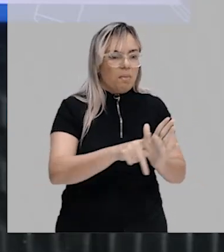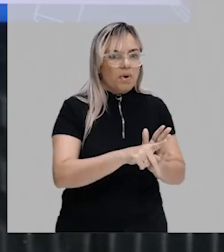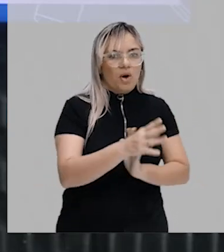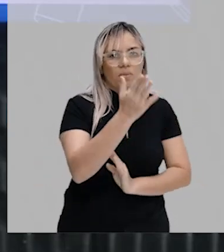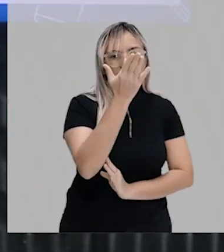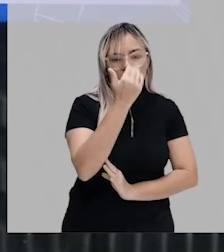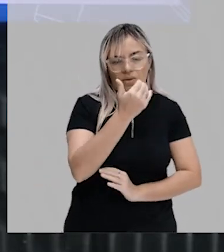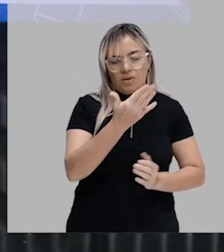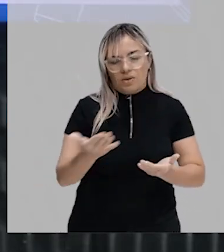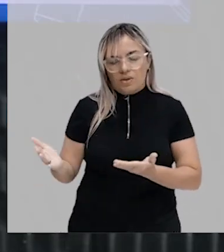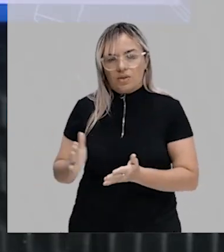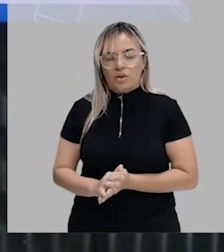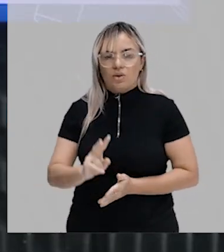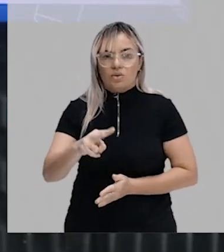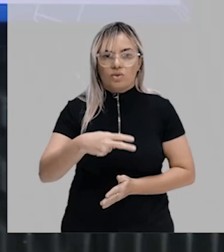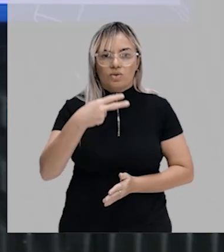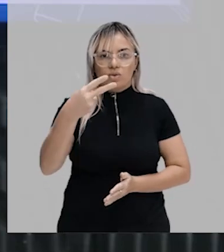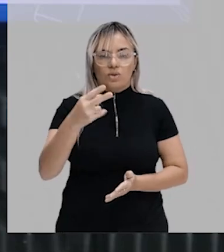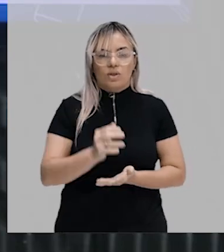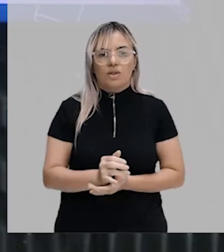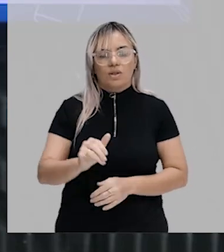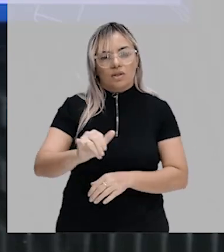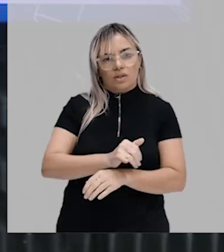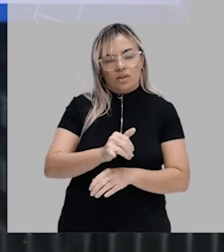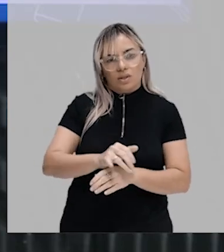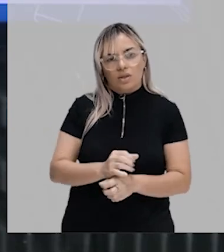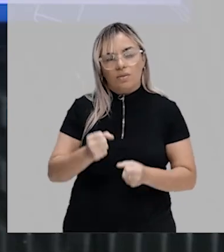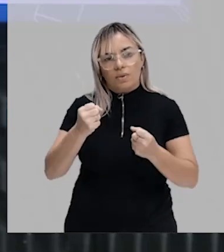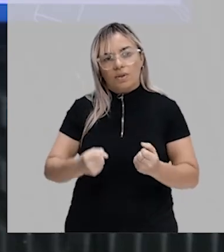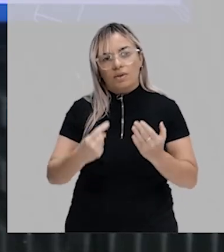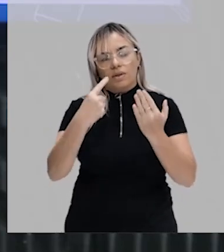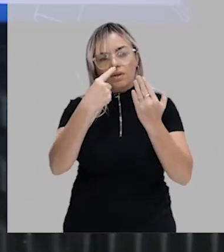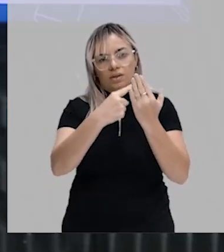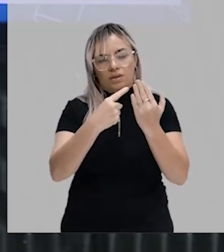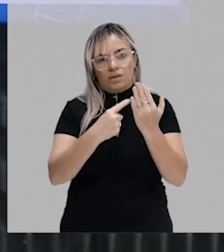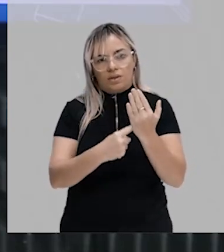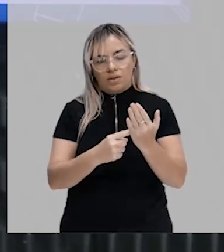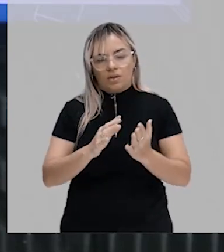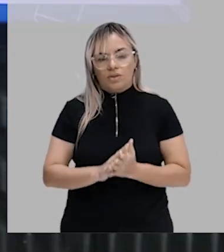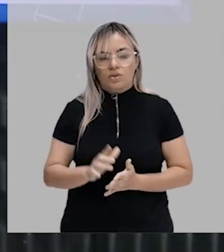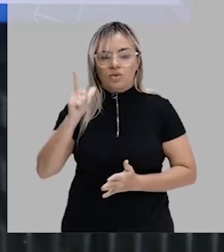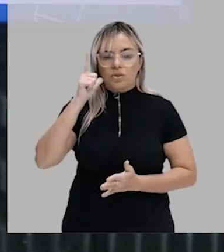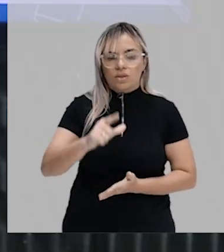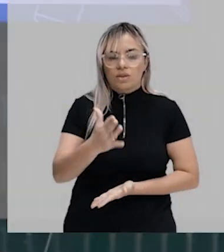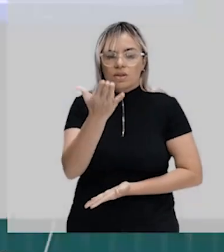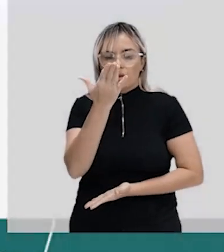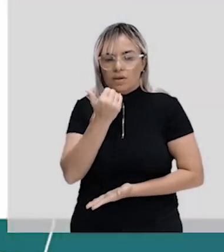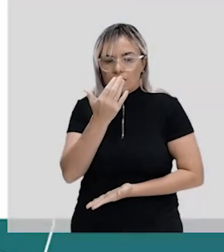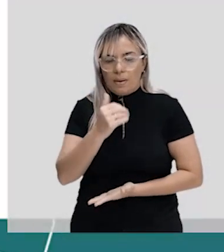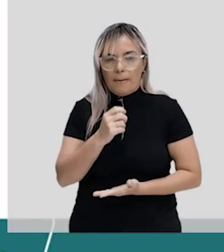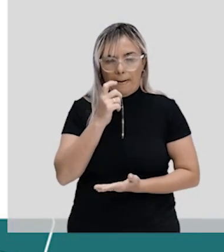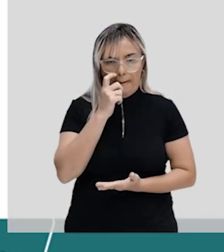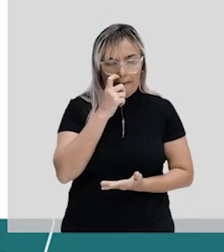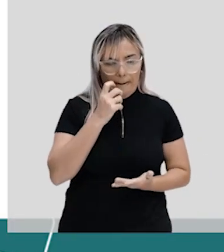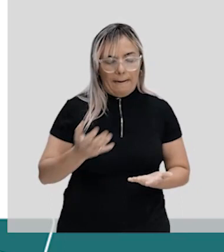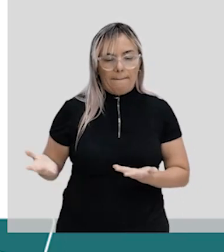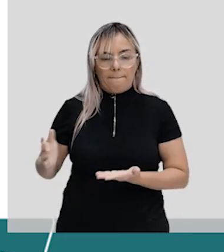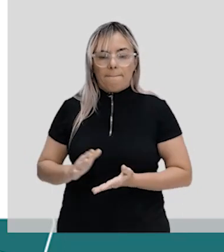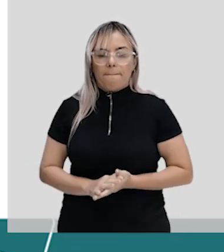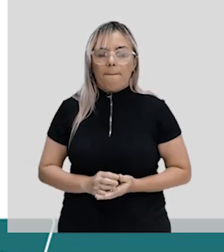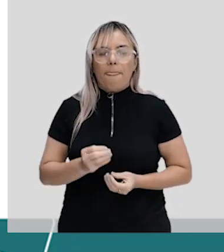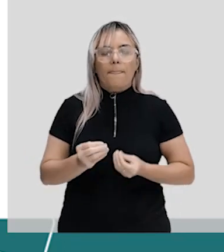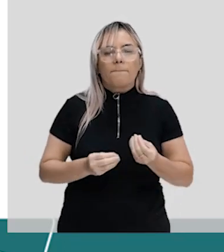como a gente pode classificar os seres vivos de acordo com a obtenção de alimento. Agora, de que se